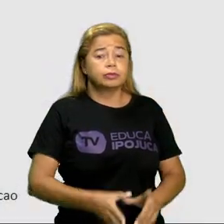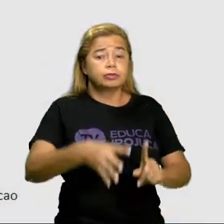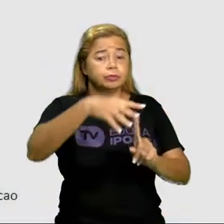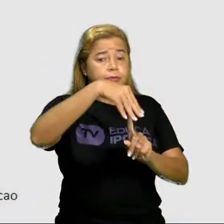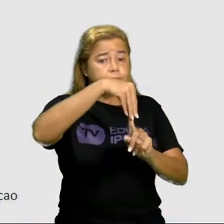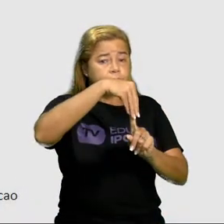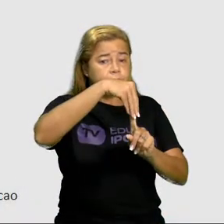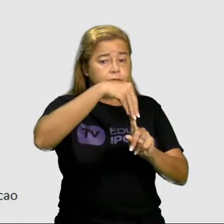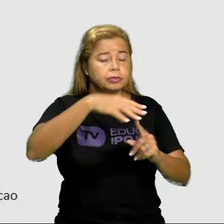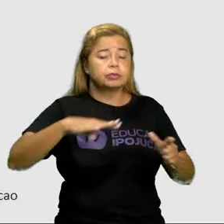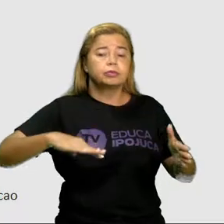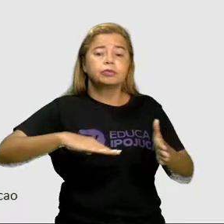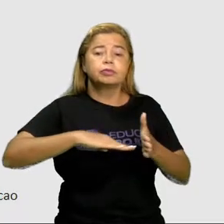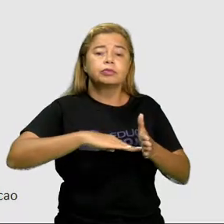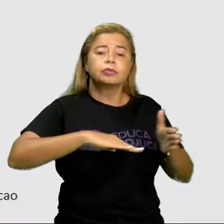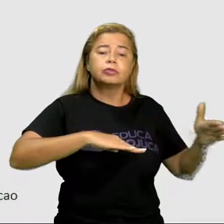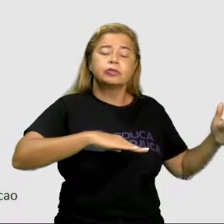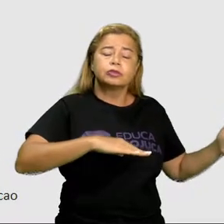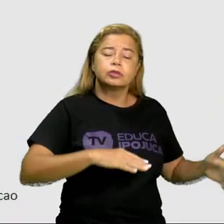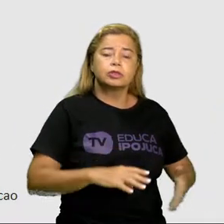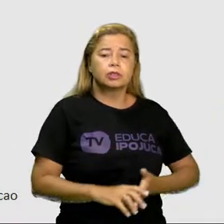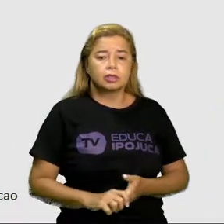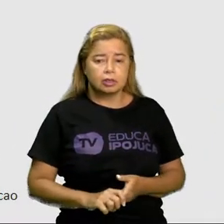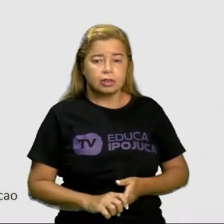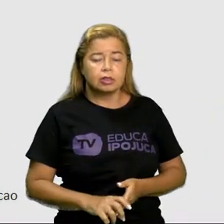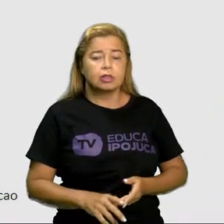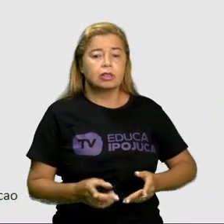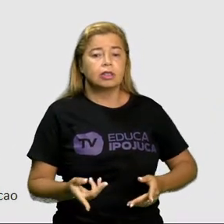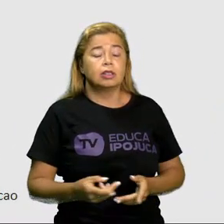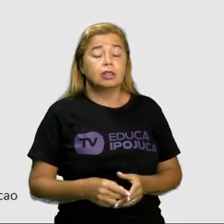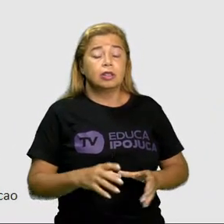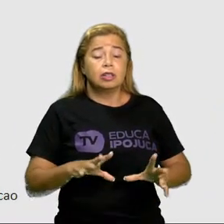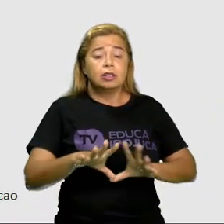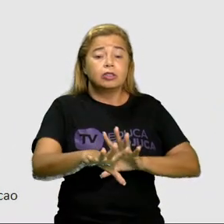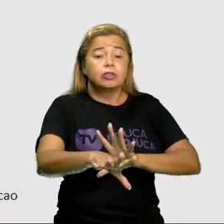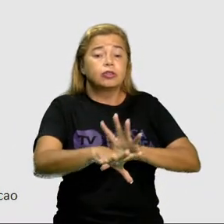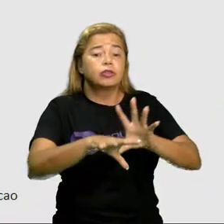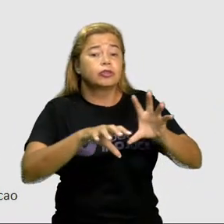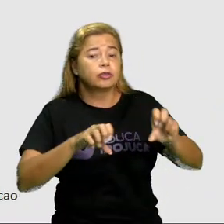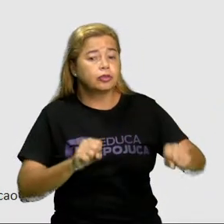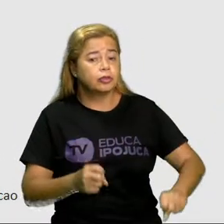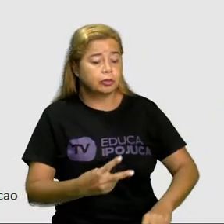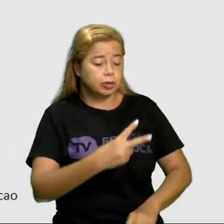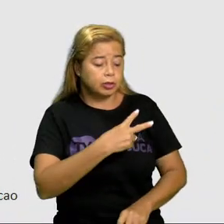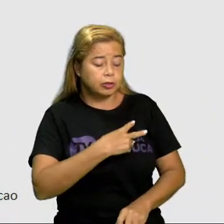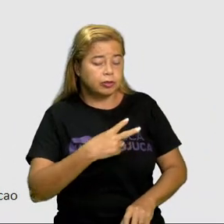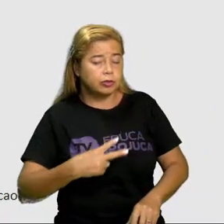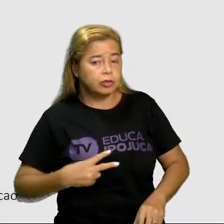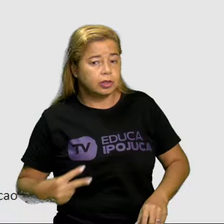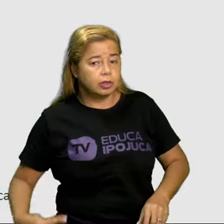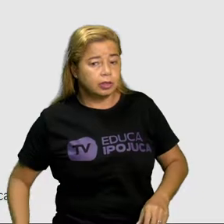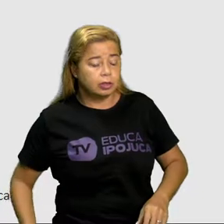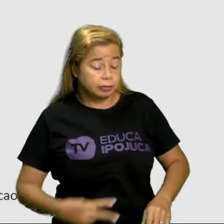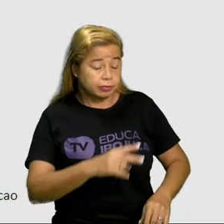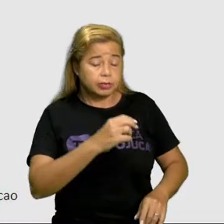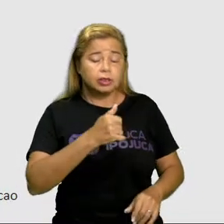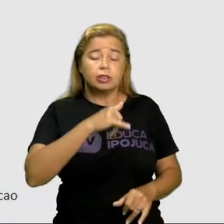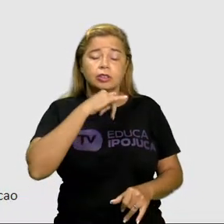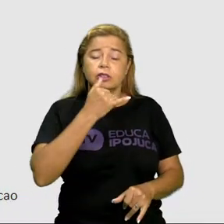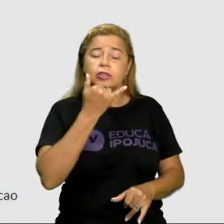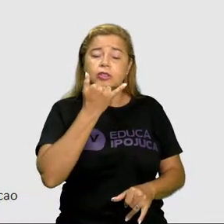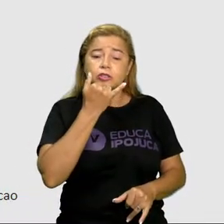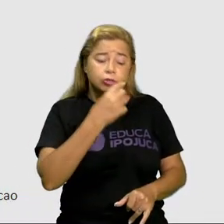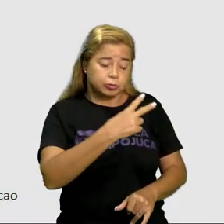função desse poder legislativo municipal é o que é formado pelos vereadores. O papel dele, a função principal é